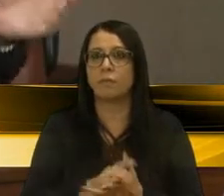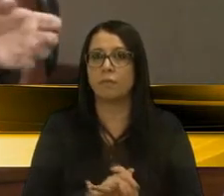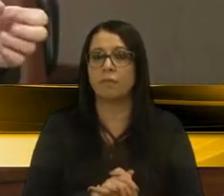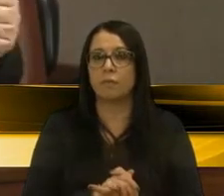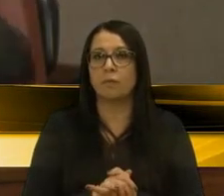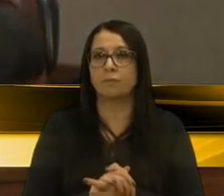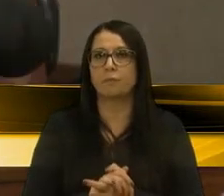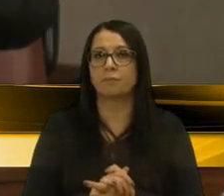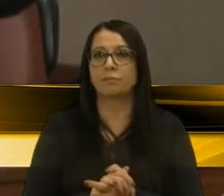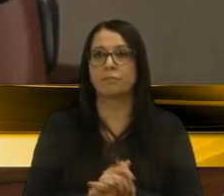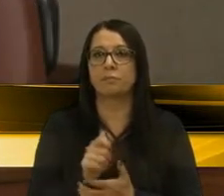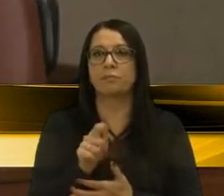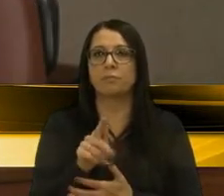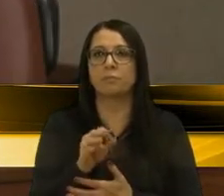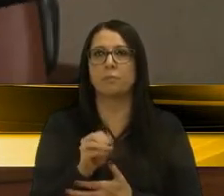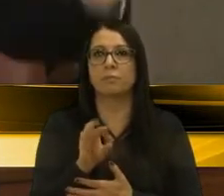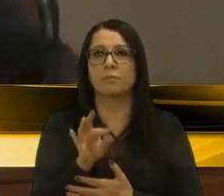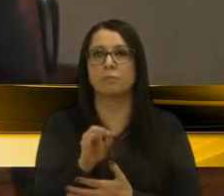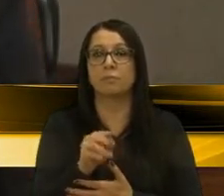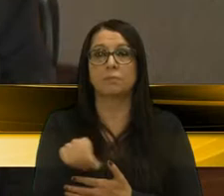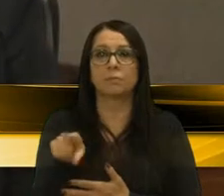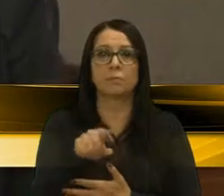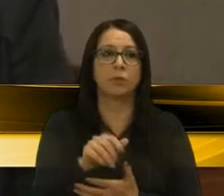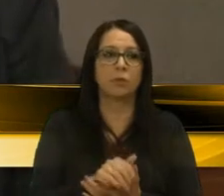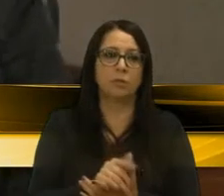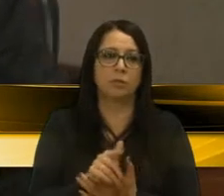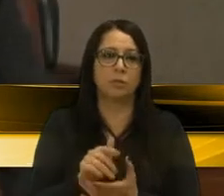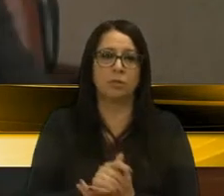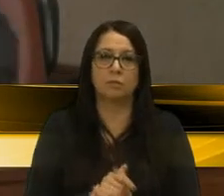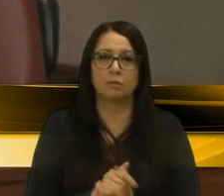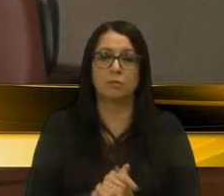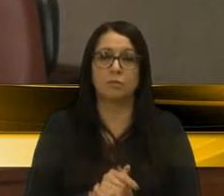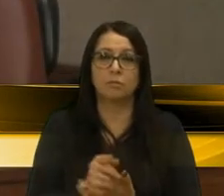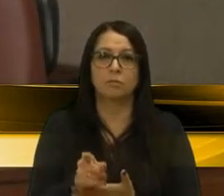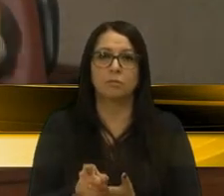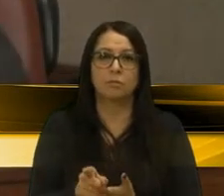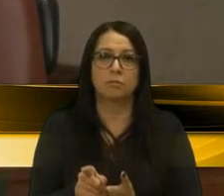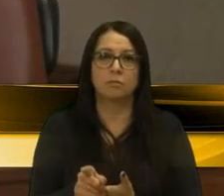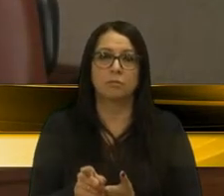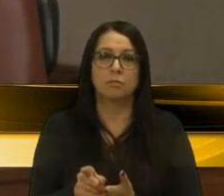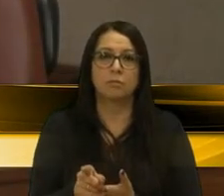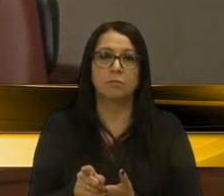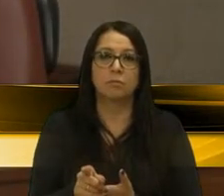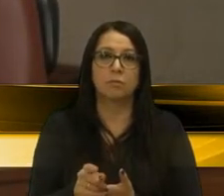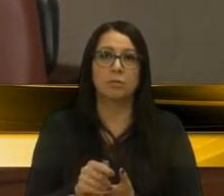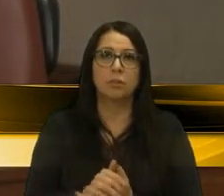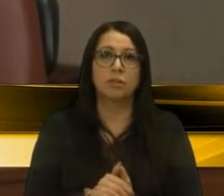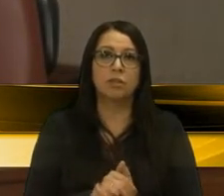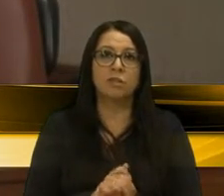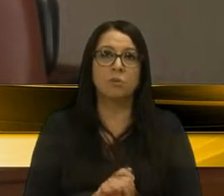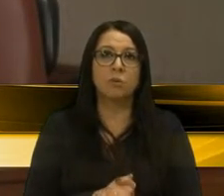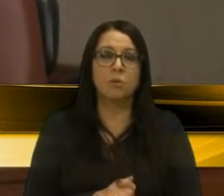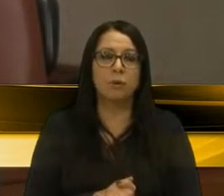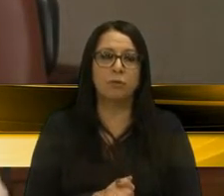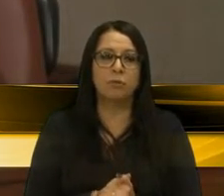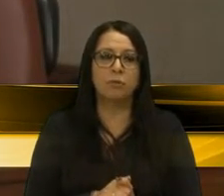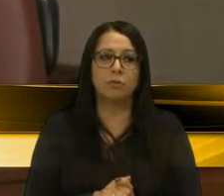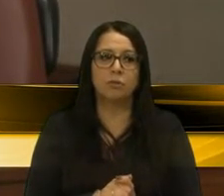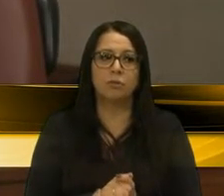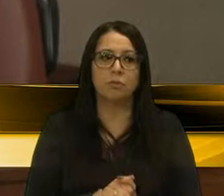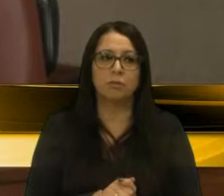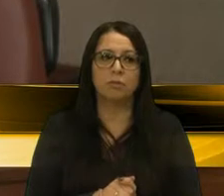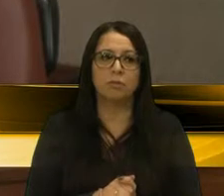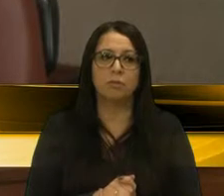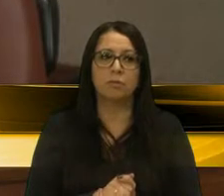agrotóxico X, ou de um 15 anos que foi colocado na agricultura, eles estão